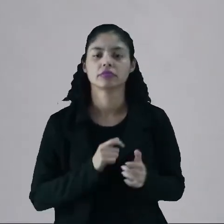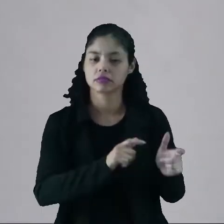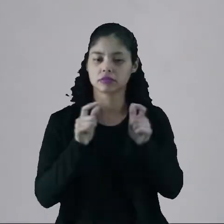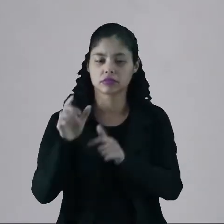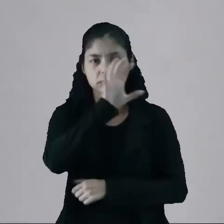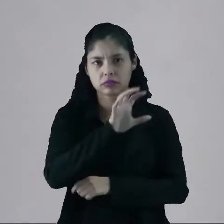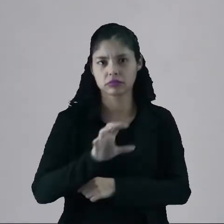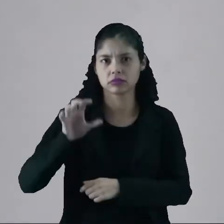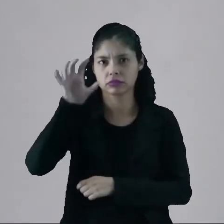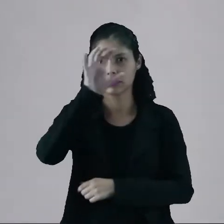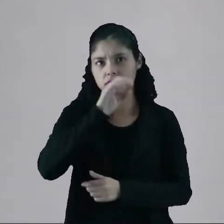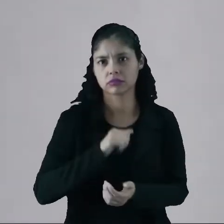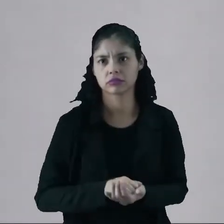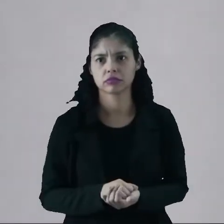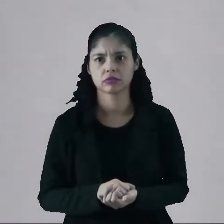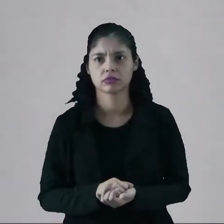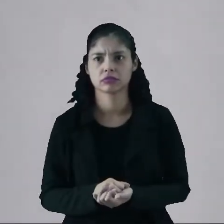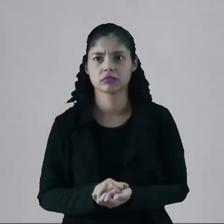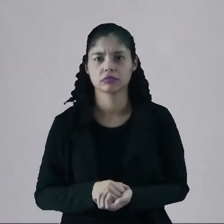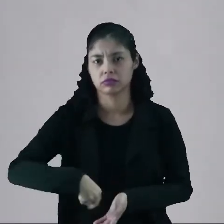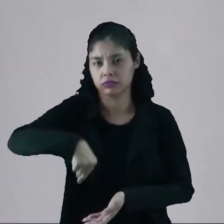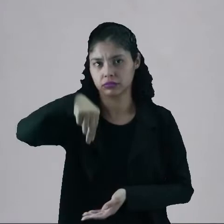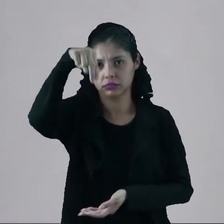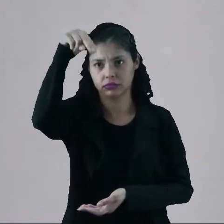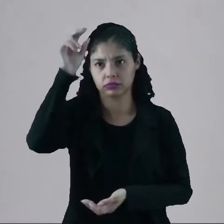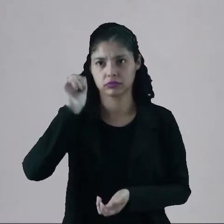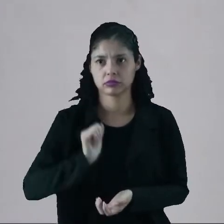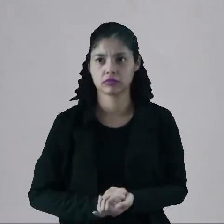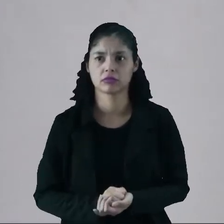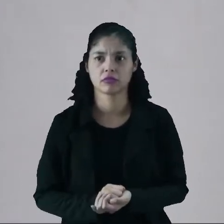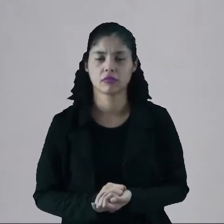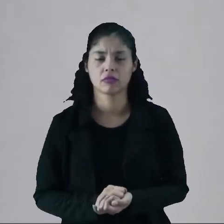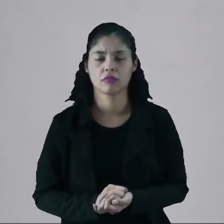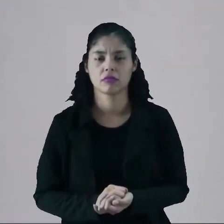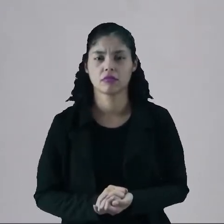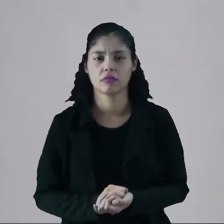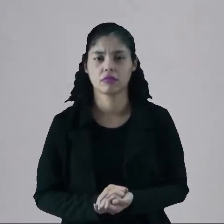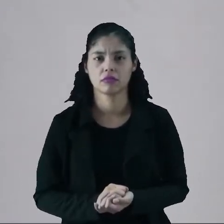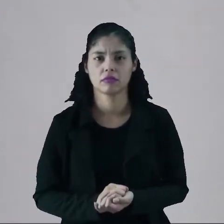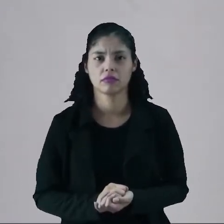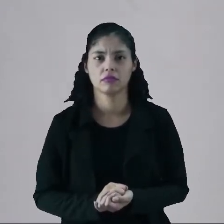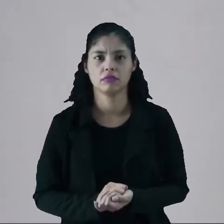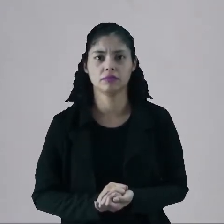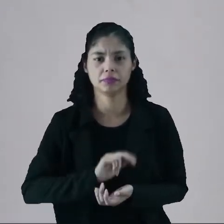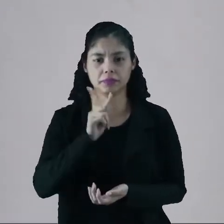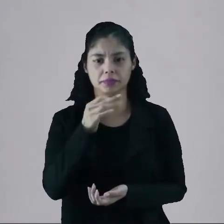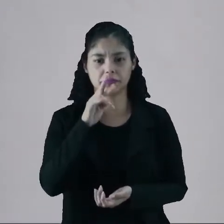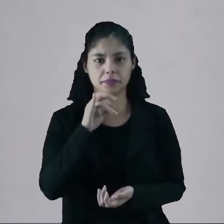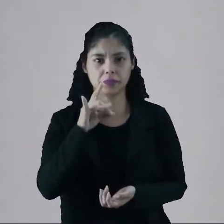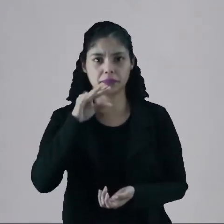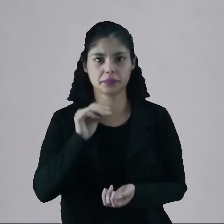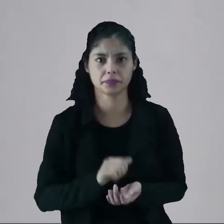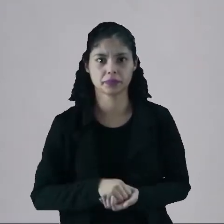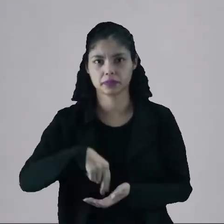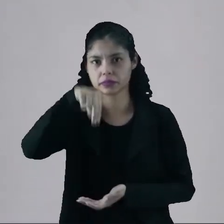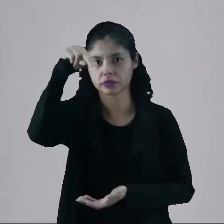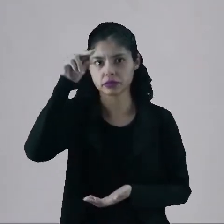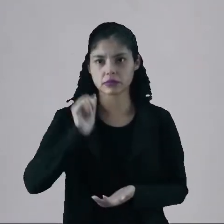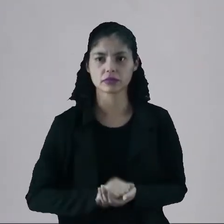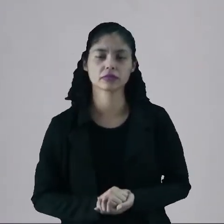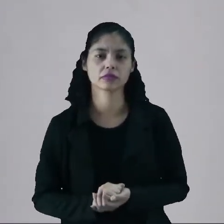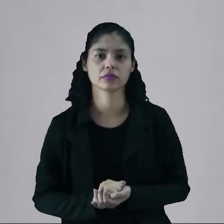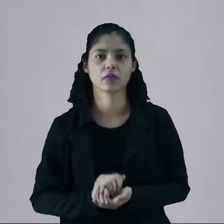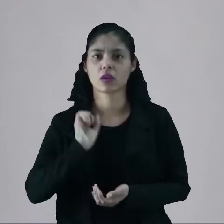regiões que ficam na latitude norte do hemisfério, do hemisfério norte,